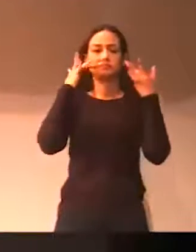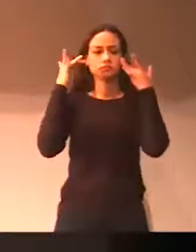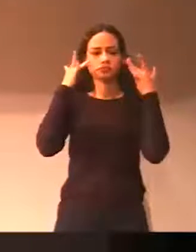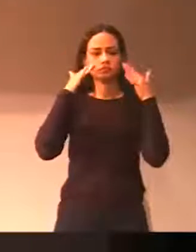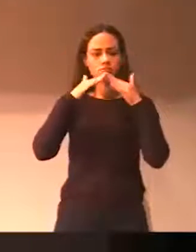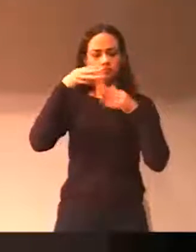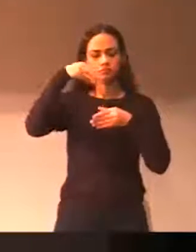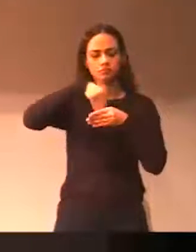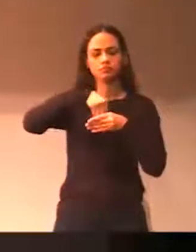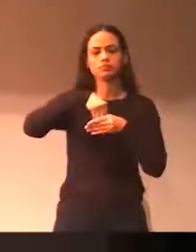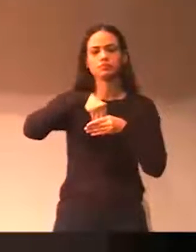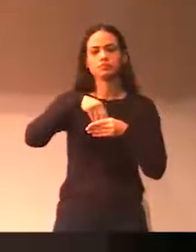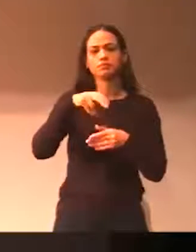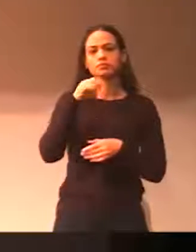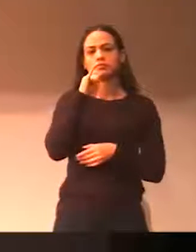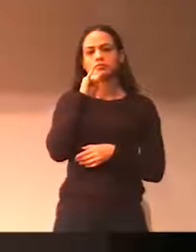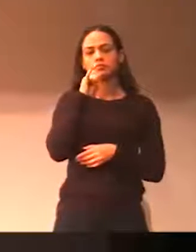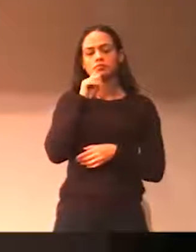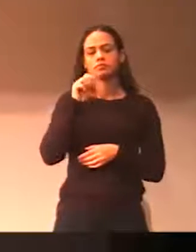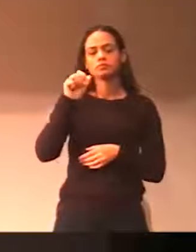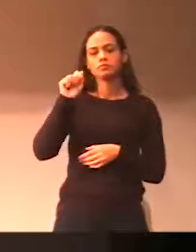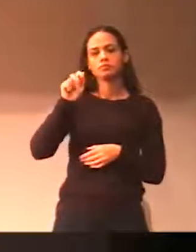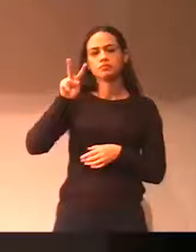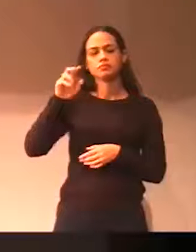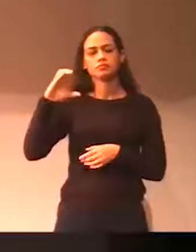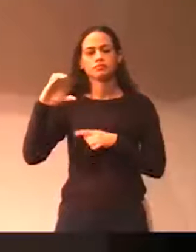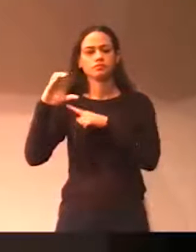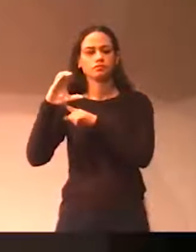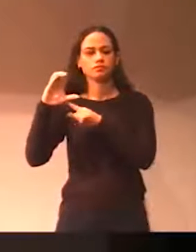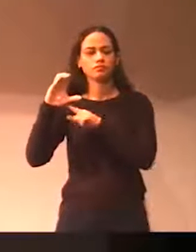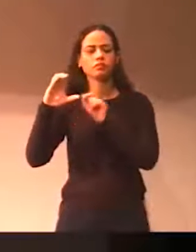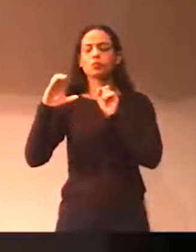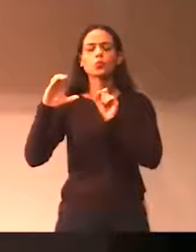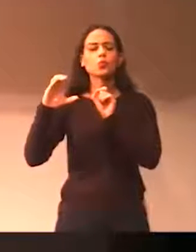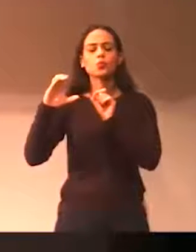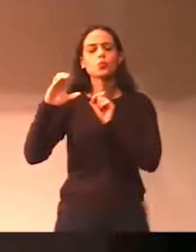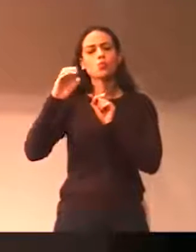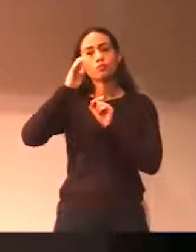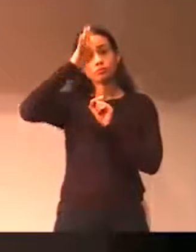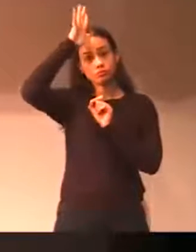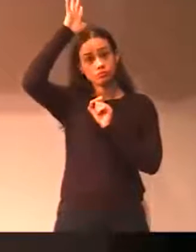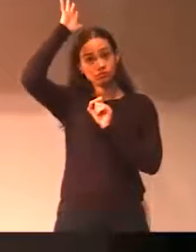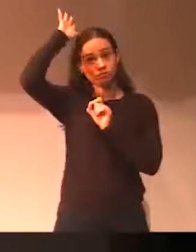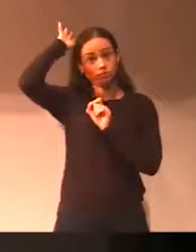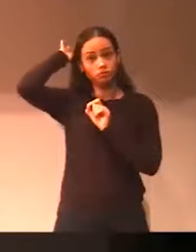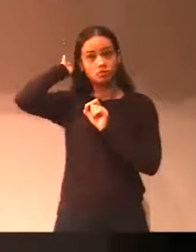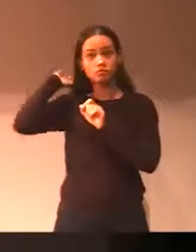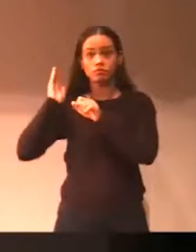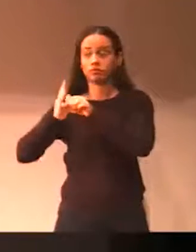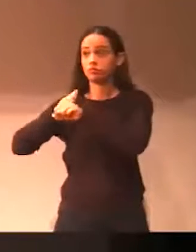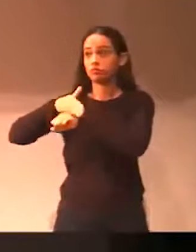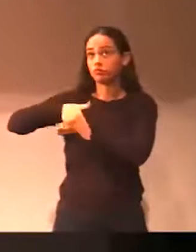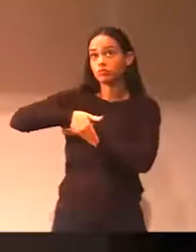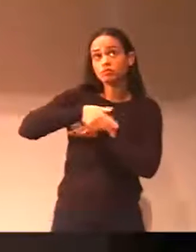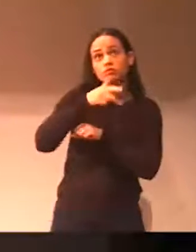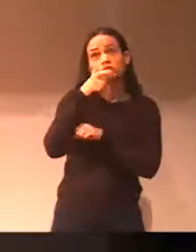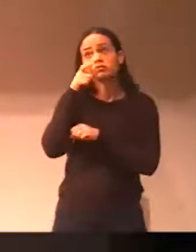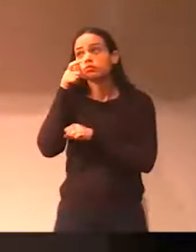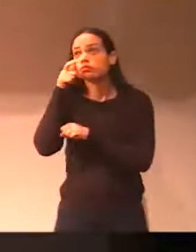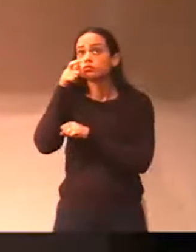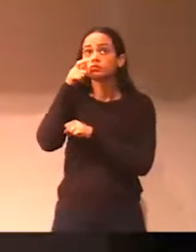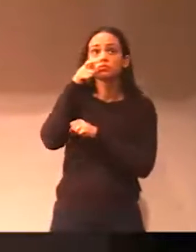não tiver AVCB, que é o alto de vistoria do corpo de bombeiro, a gente está causando dois